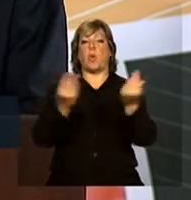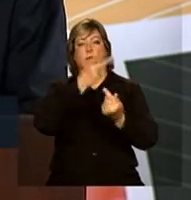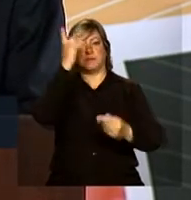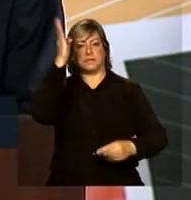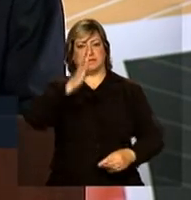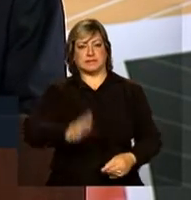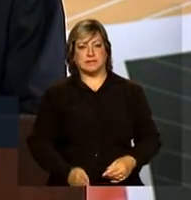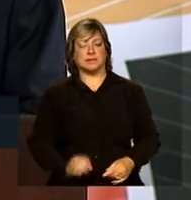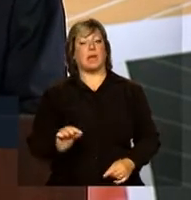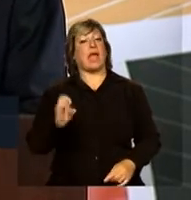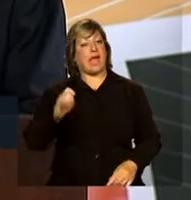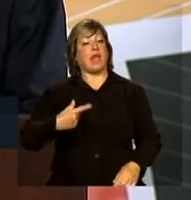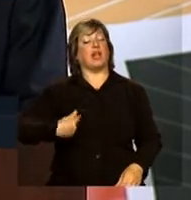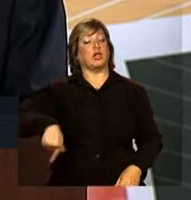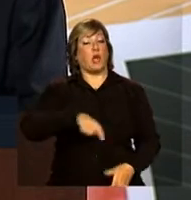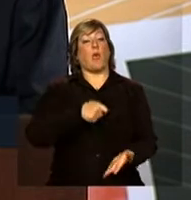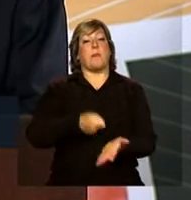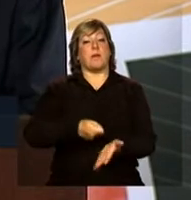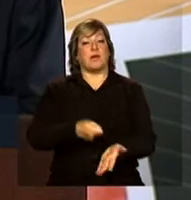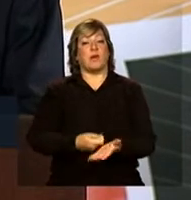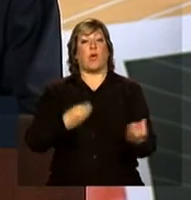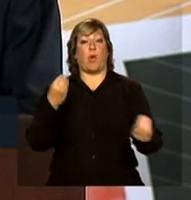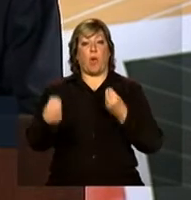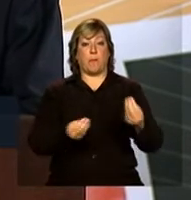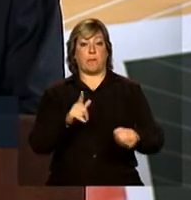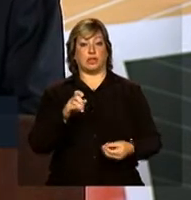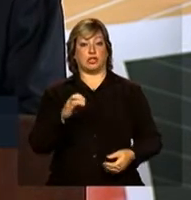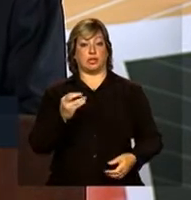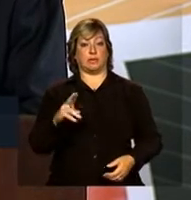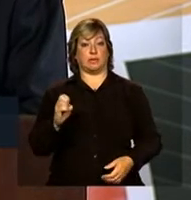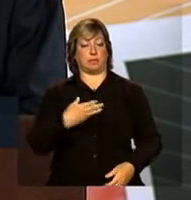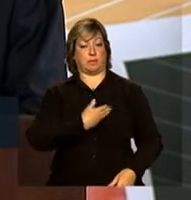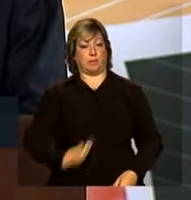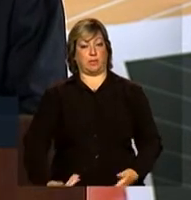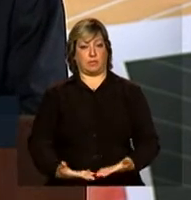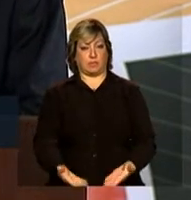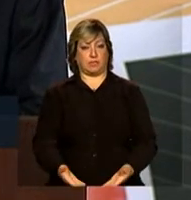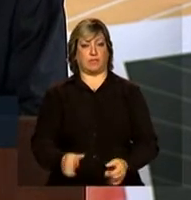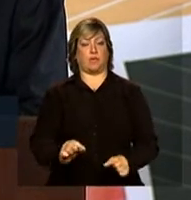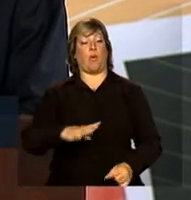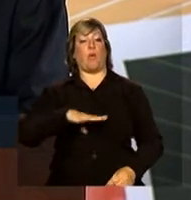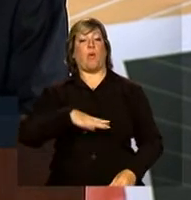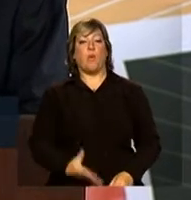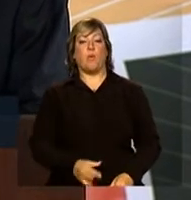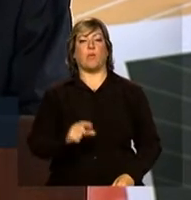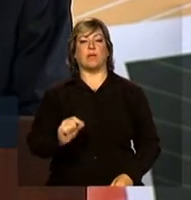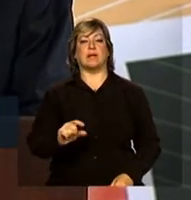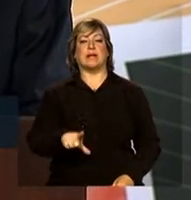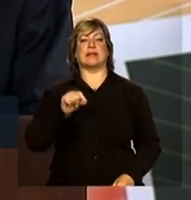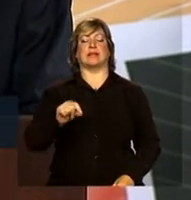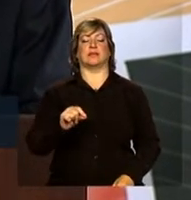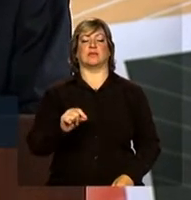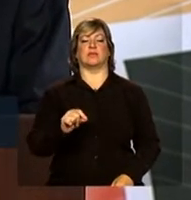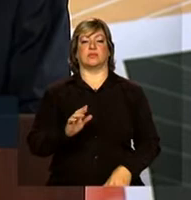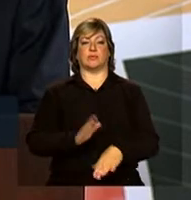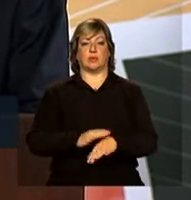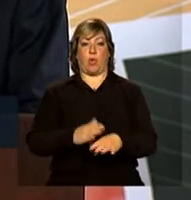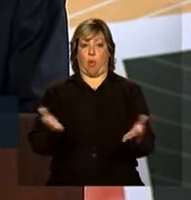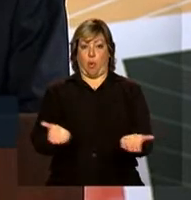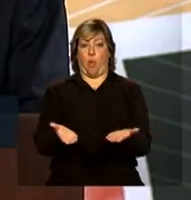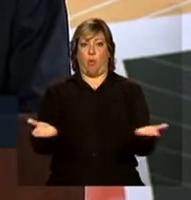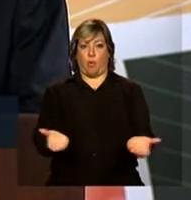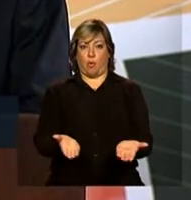é nossa obrigação como gestores públicos. A corajosa decisão tomada hoje